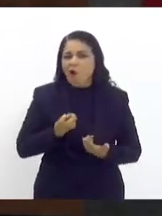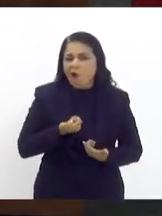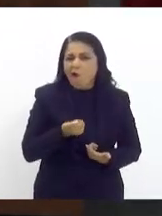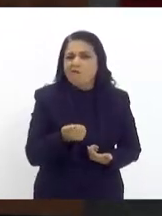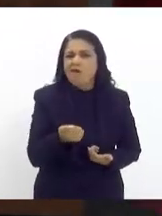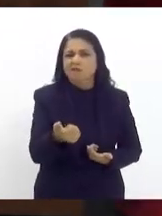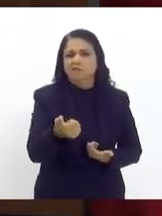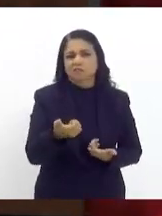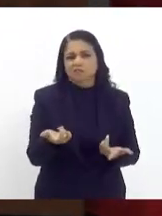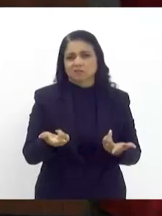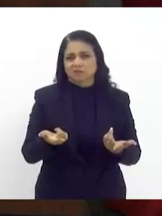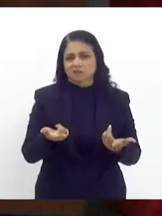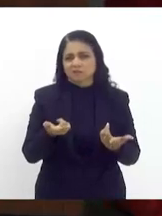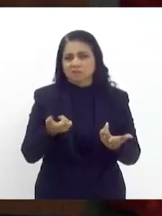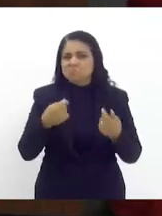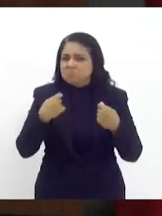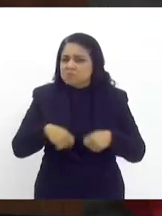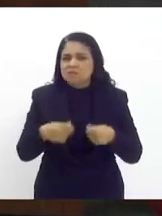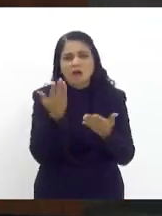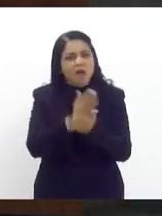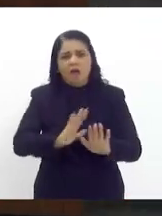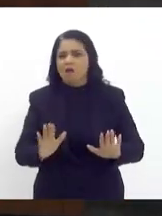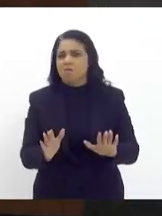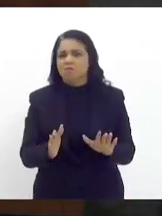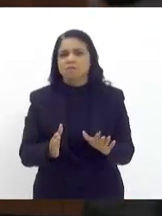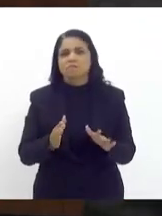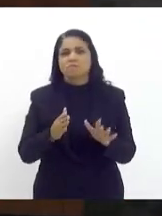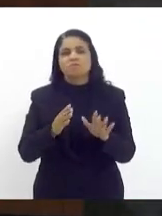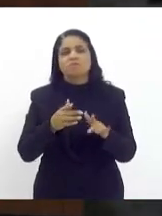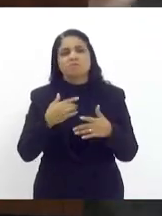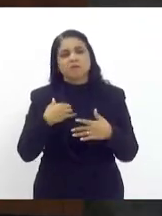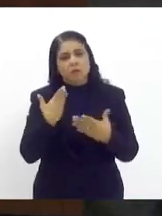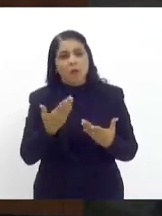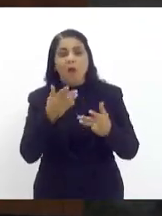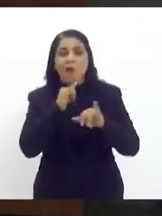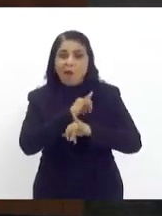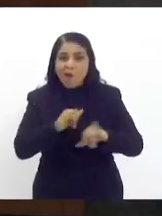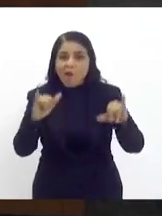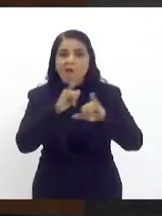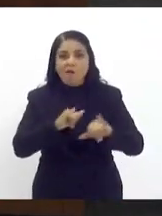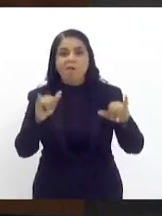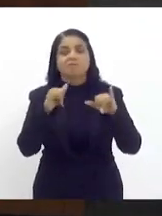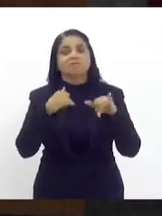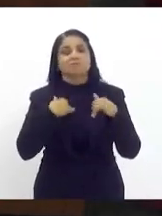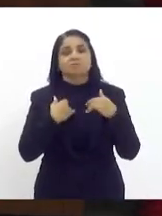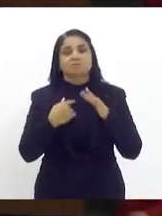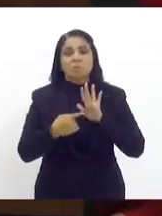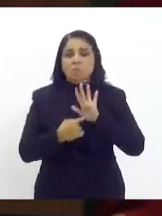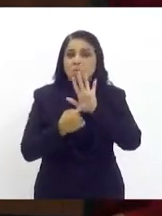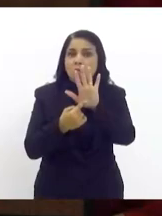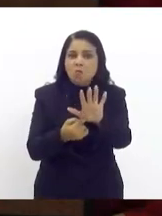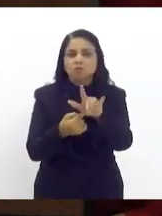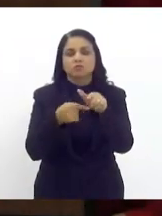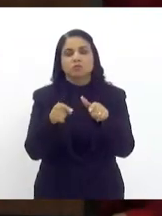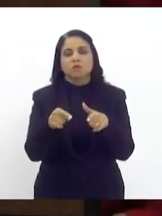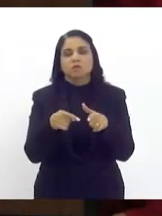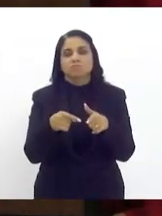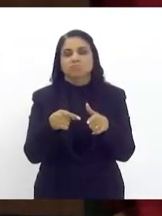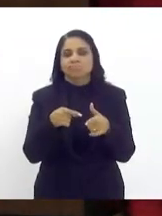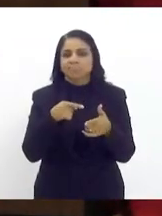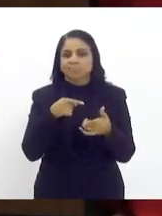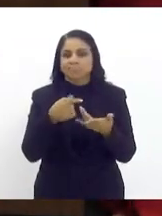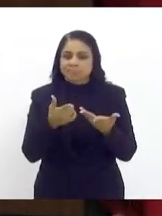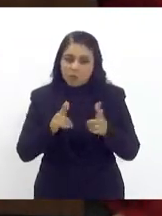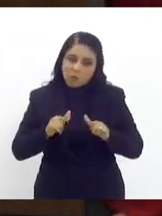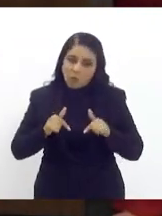que precisa acabar, a imprensa está fazendo, desempenhando o seu papel, tornando o público esses atos, como posso dizer